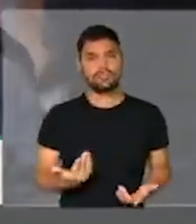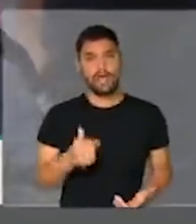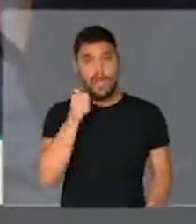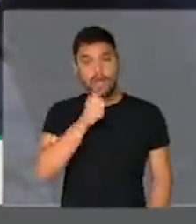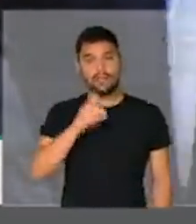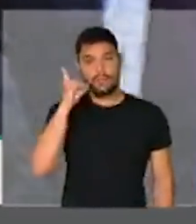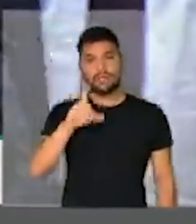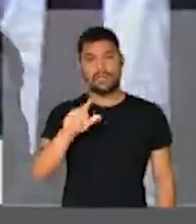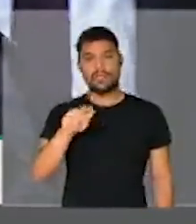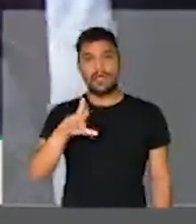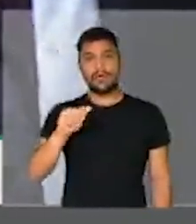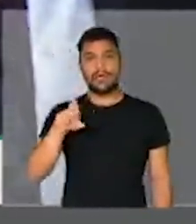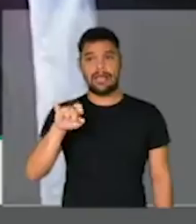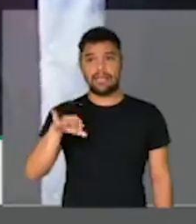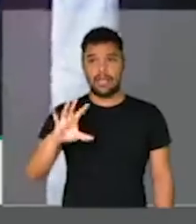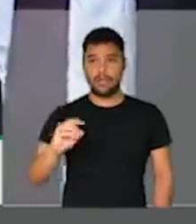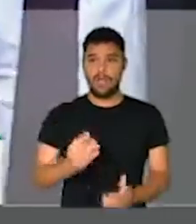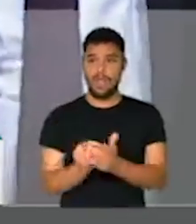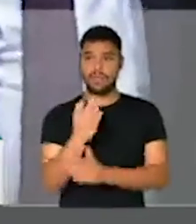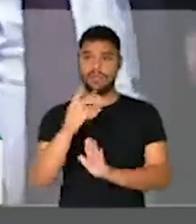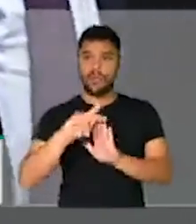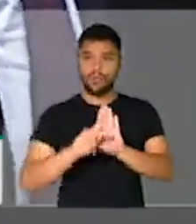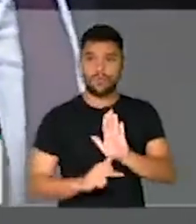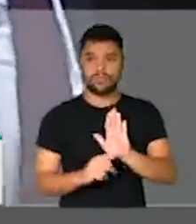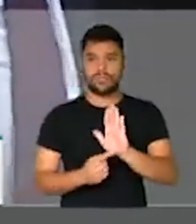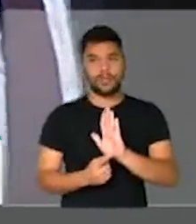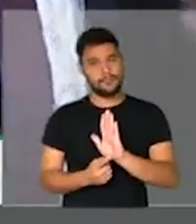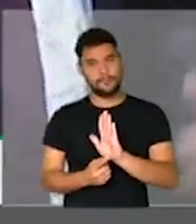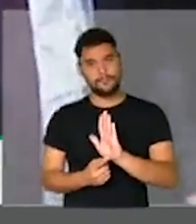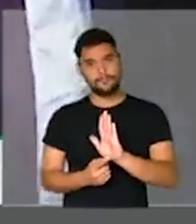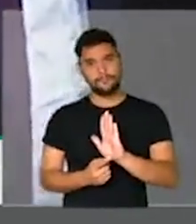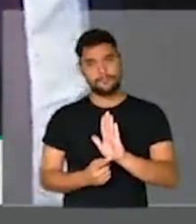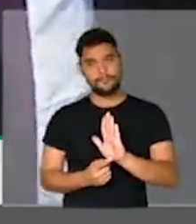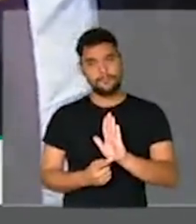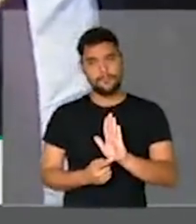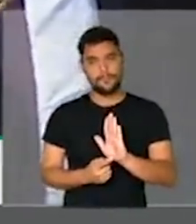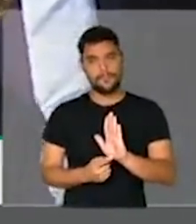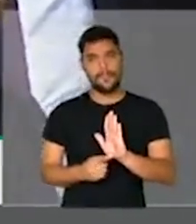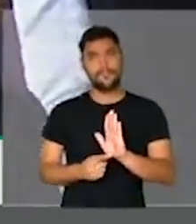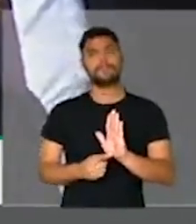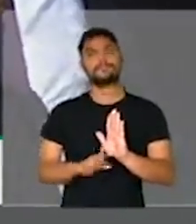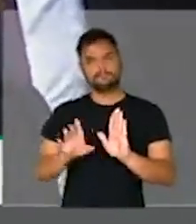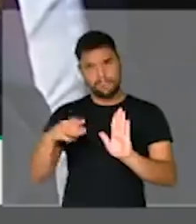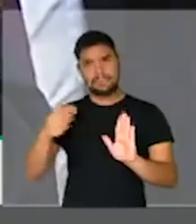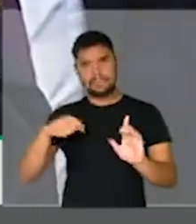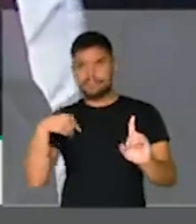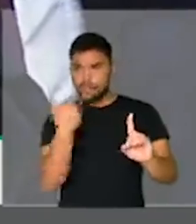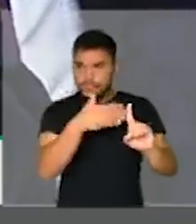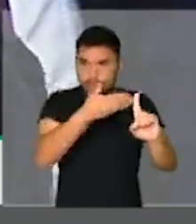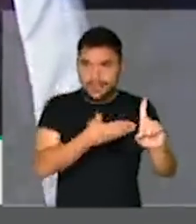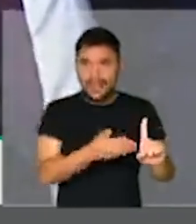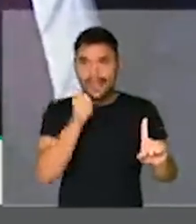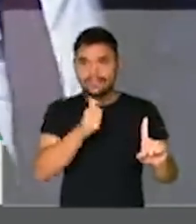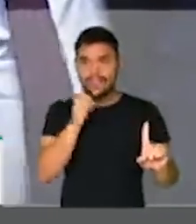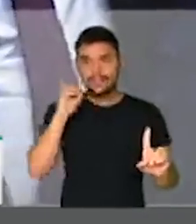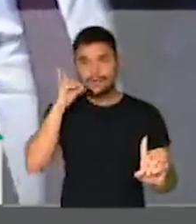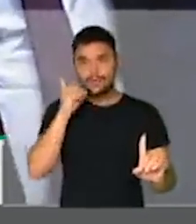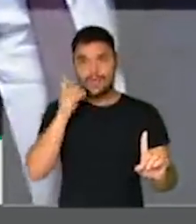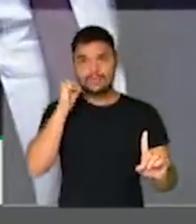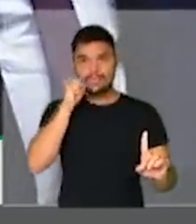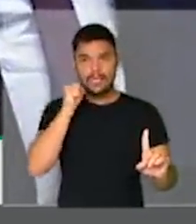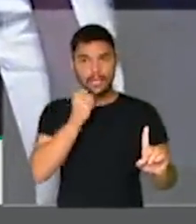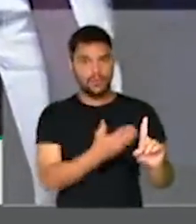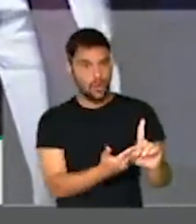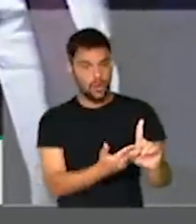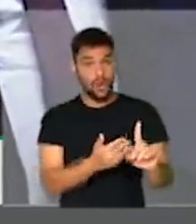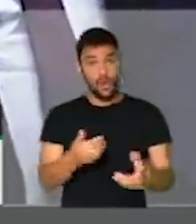desta matéria, merece a nossa homenagem. O Brasil